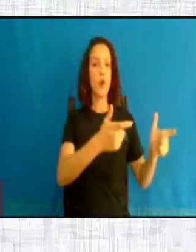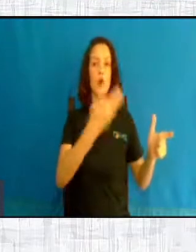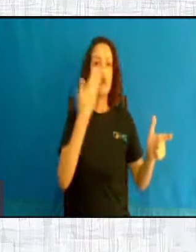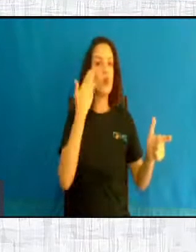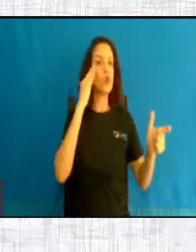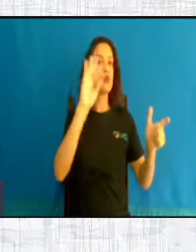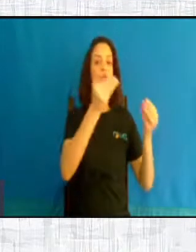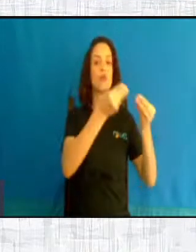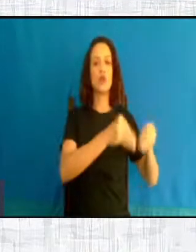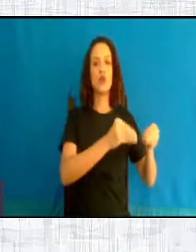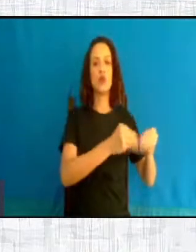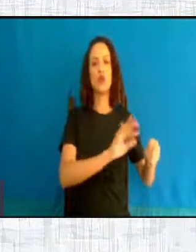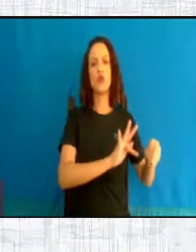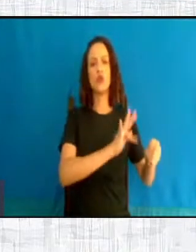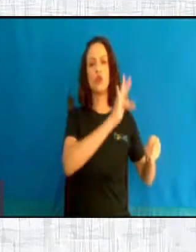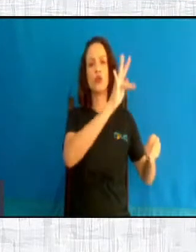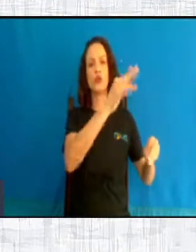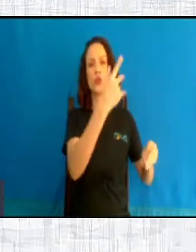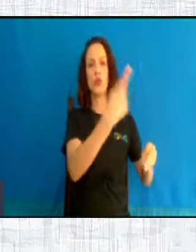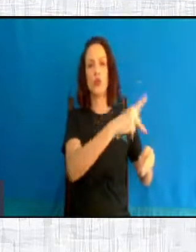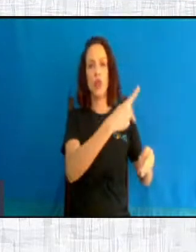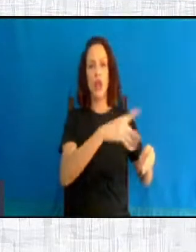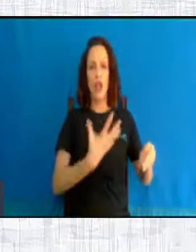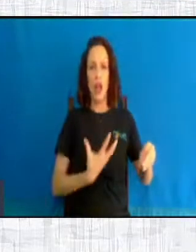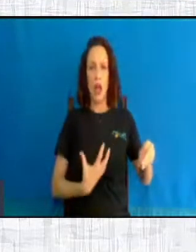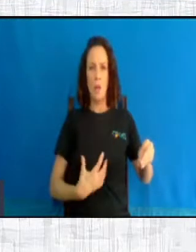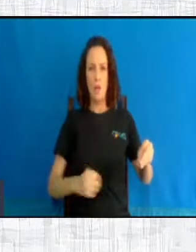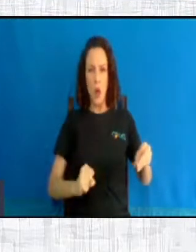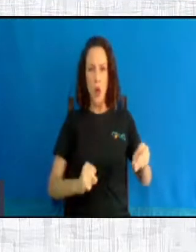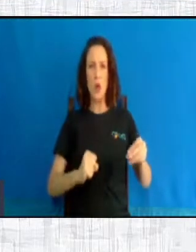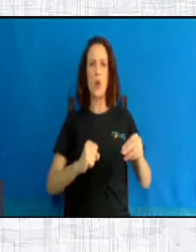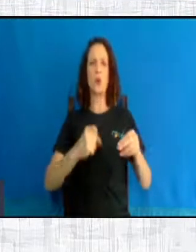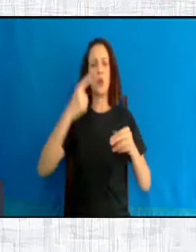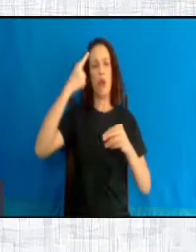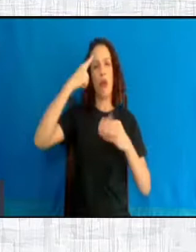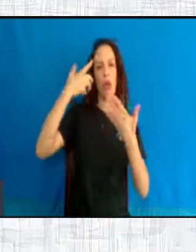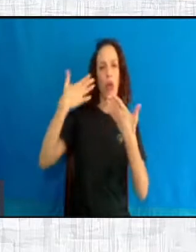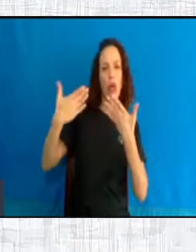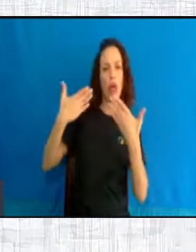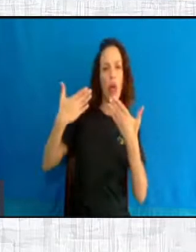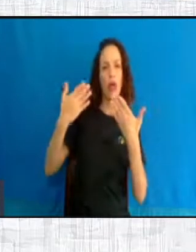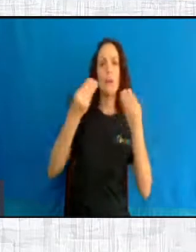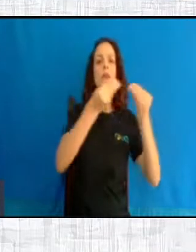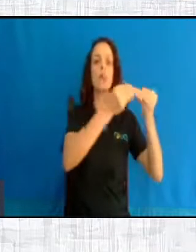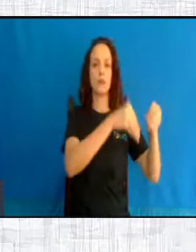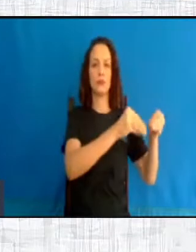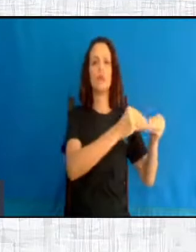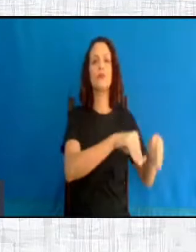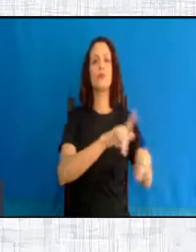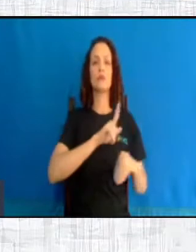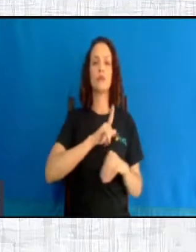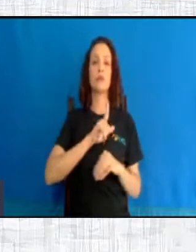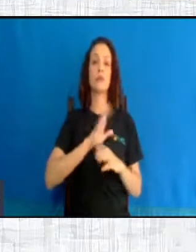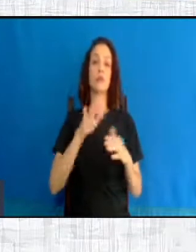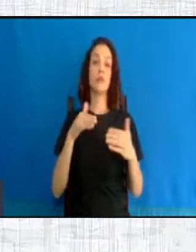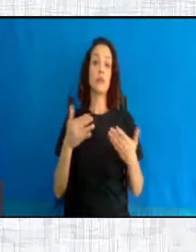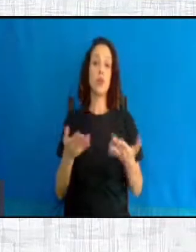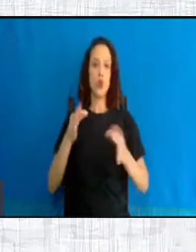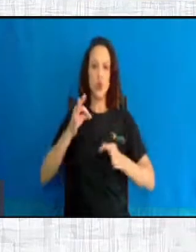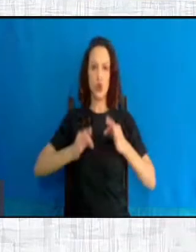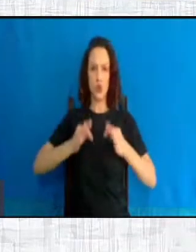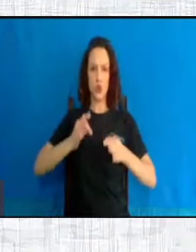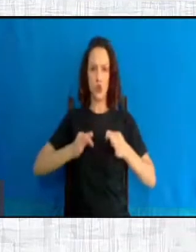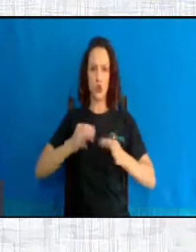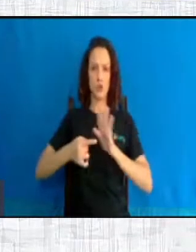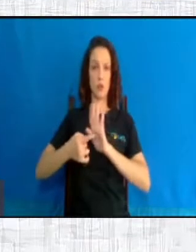saúde física e mental. Não é? Aí as pessoas também, nas petições jurídicas, também como é que eles falam? Não falam aborto, eles falam